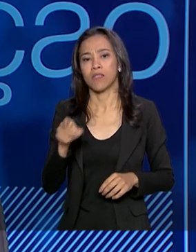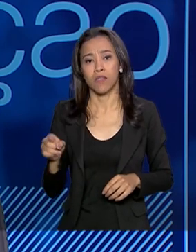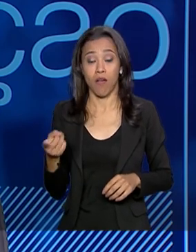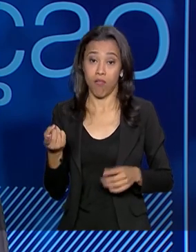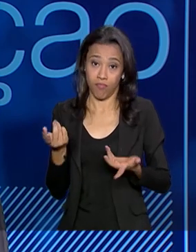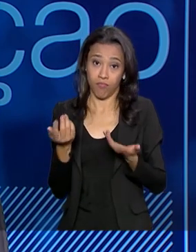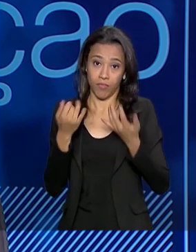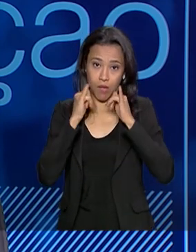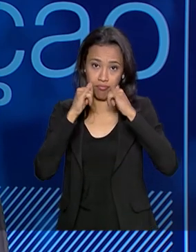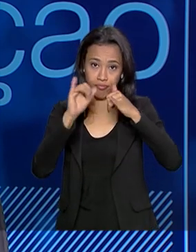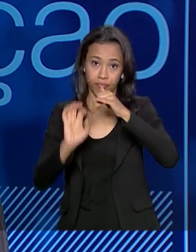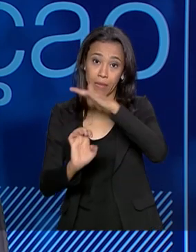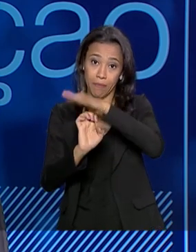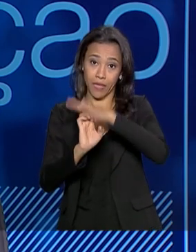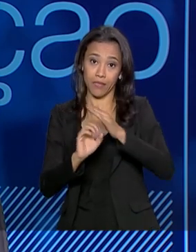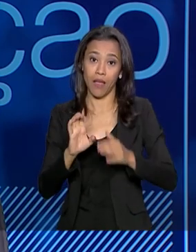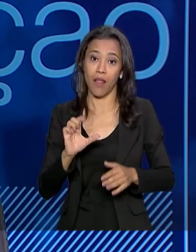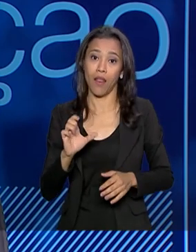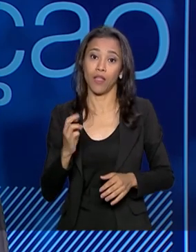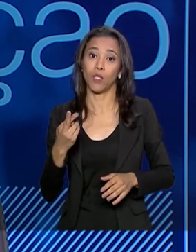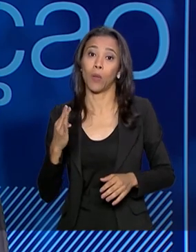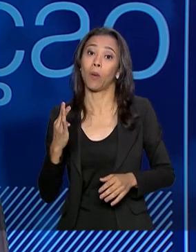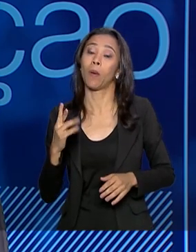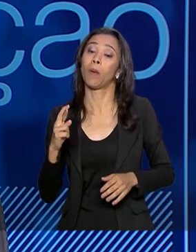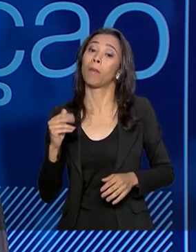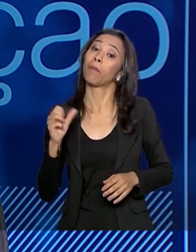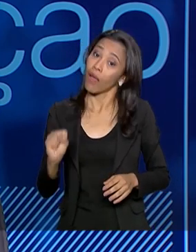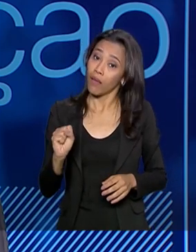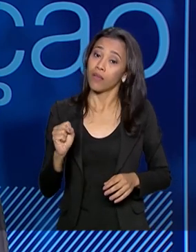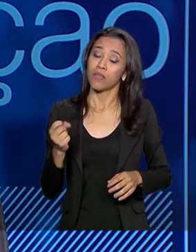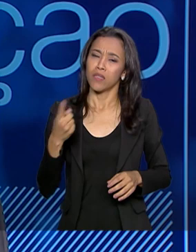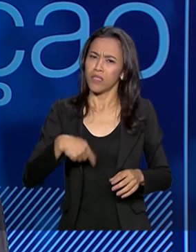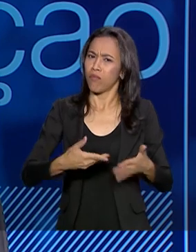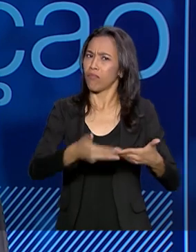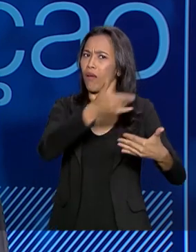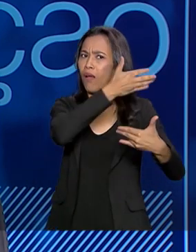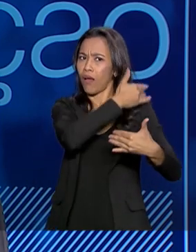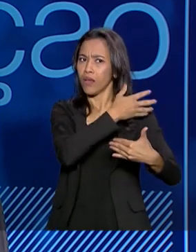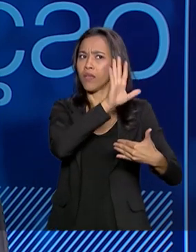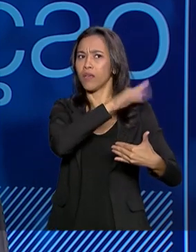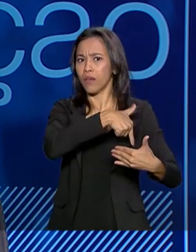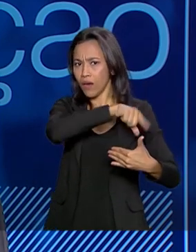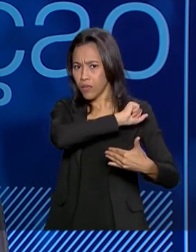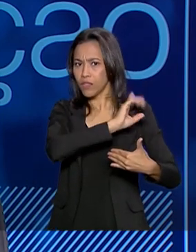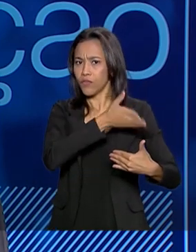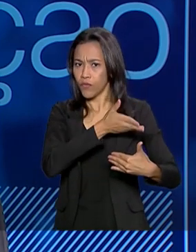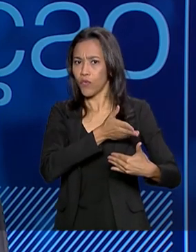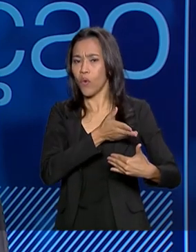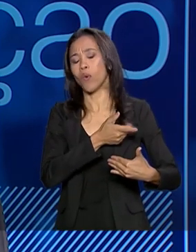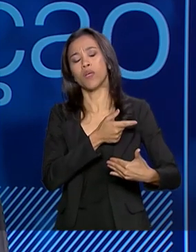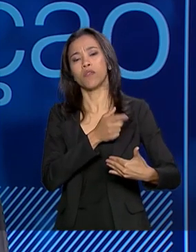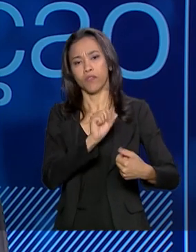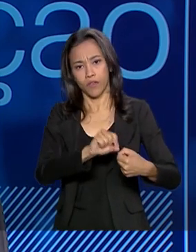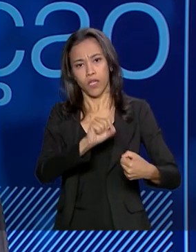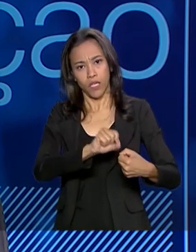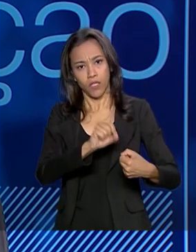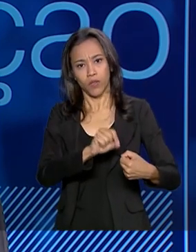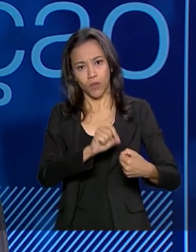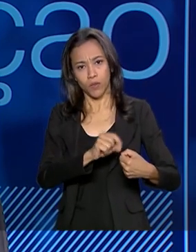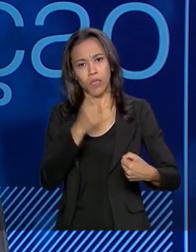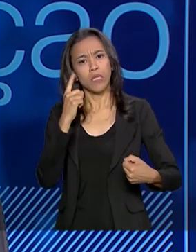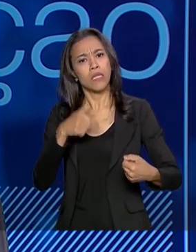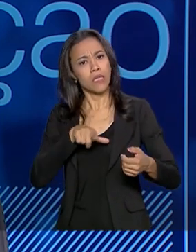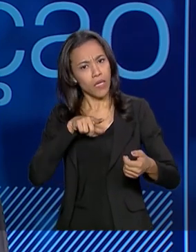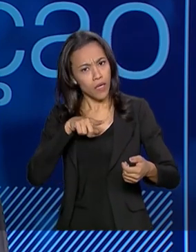mais cara. E o que a gente tem visto, na verdade, é que os principais serviços públicos que foram efetivamente universalizados passaram por uma prestação